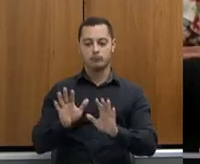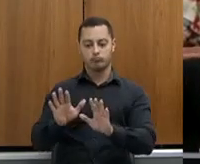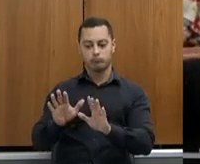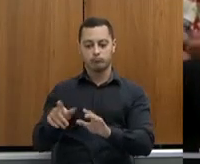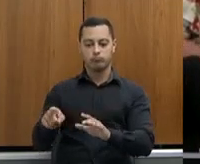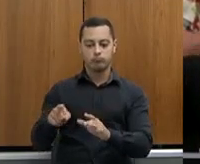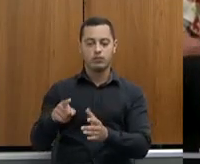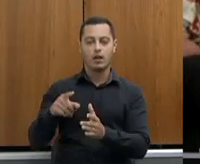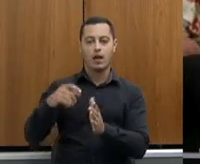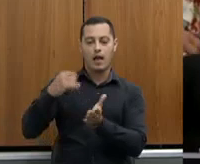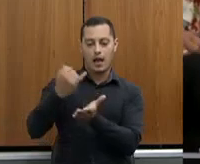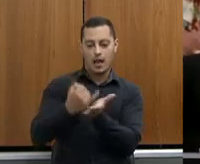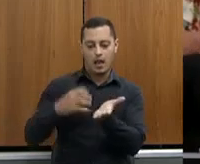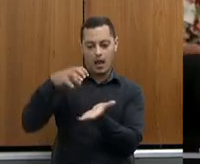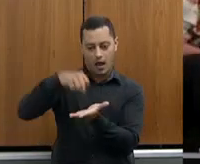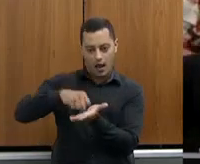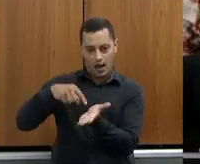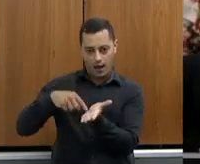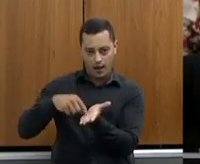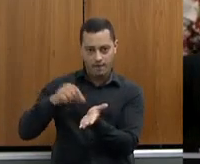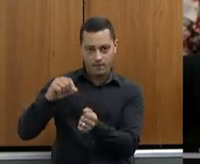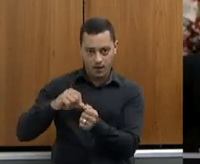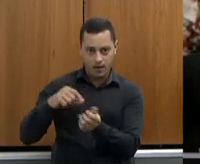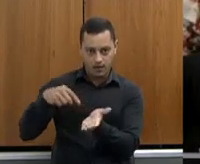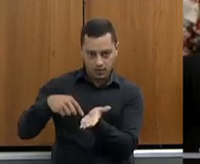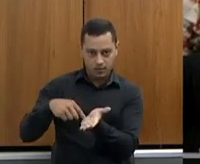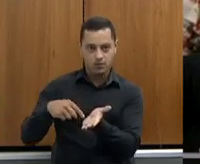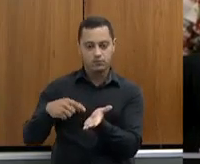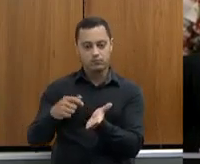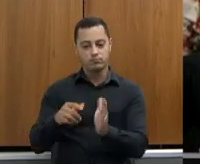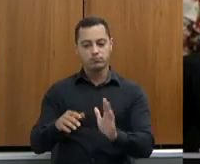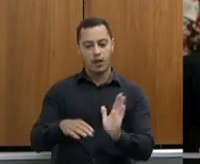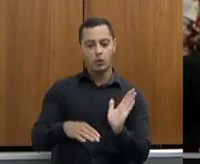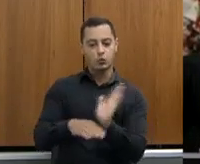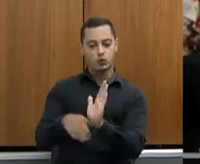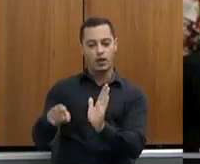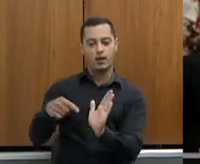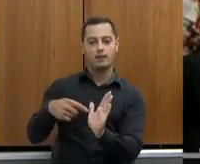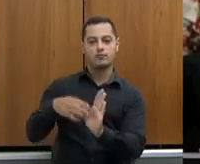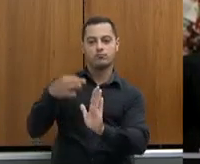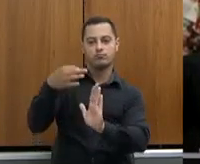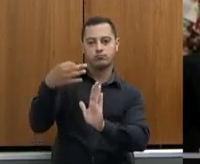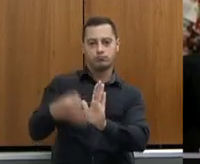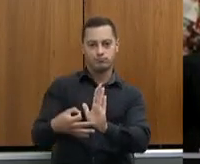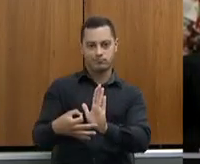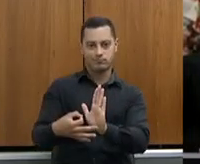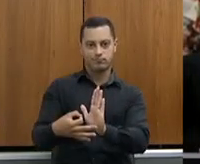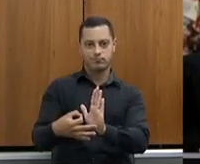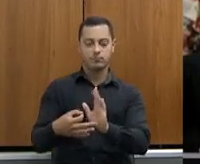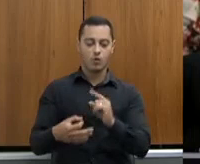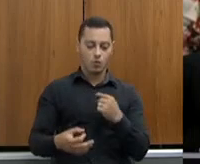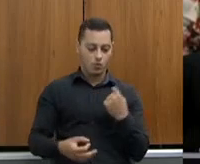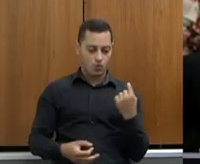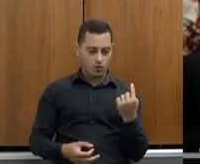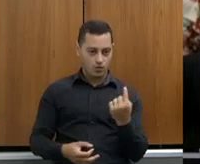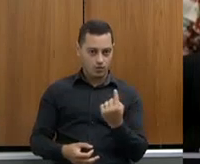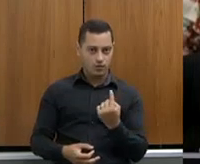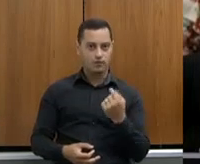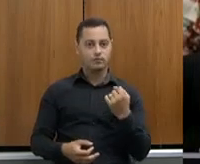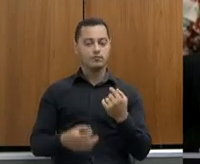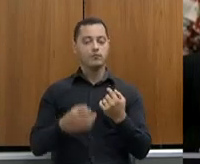cadastrou. Então, é muito importante a capilaridade da EMATER, os técnicos da EMATER se especializarem